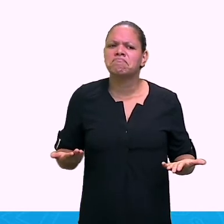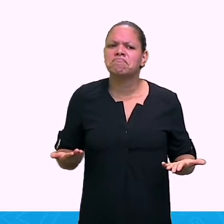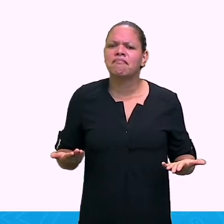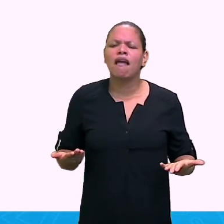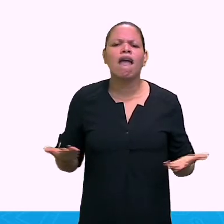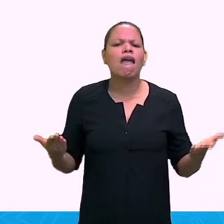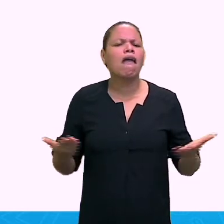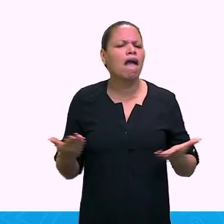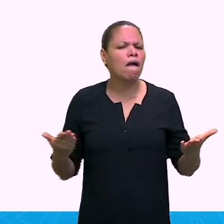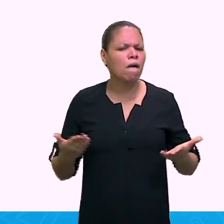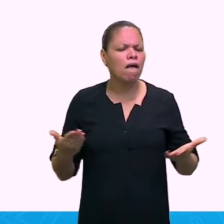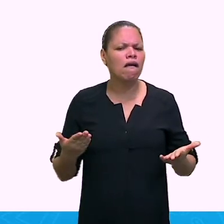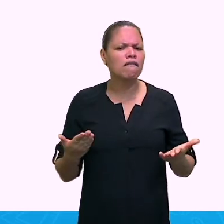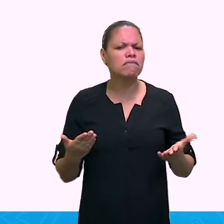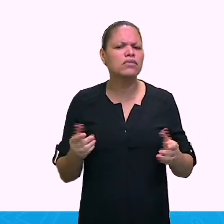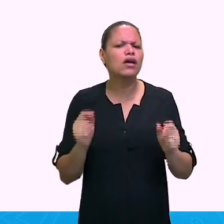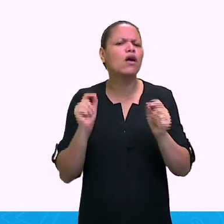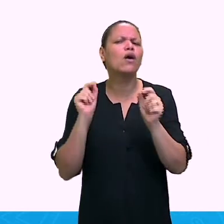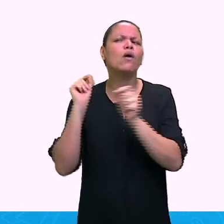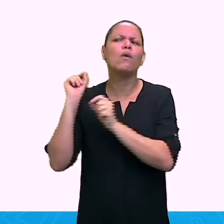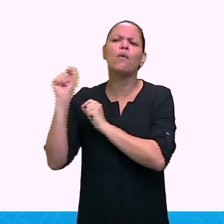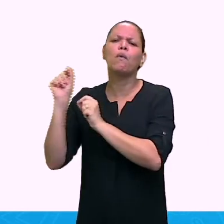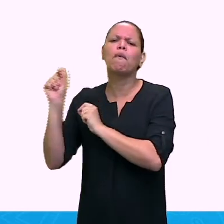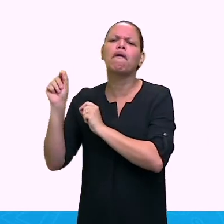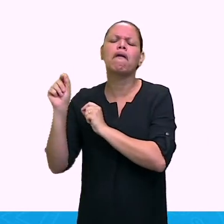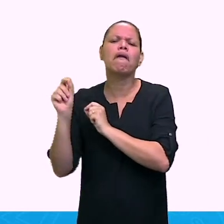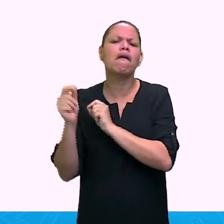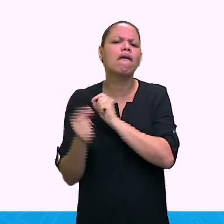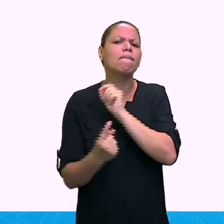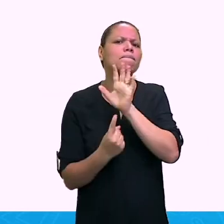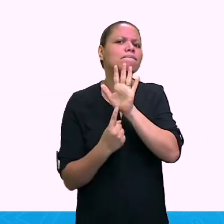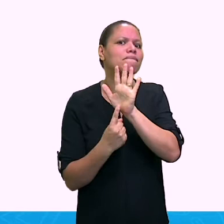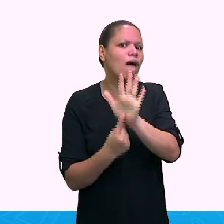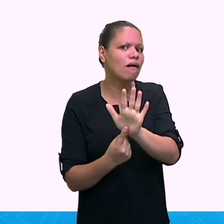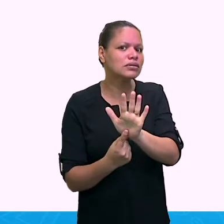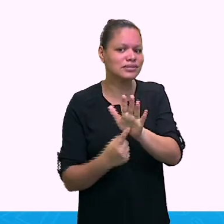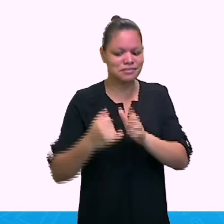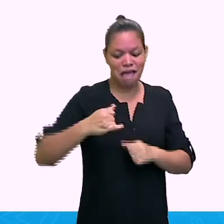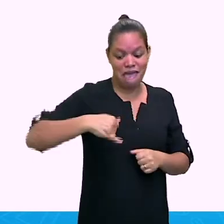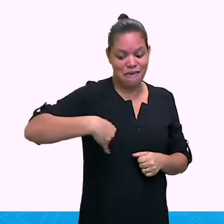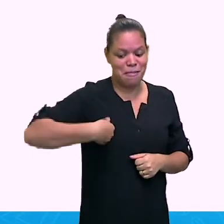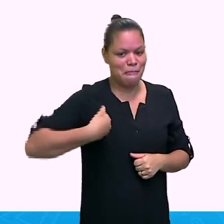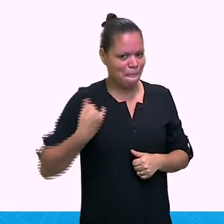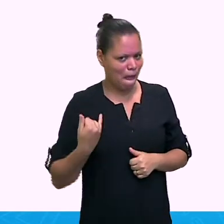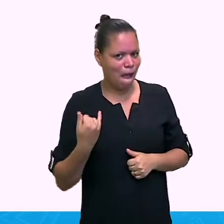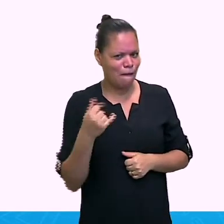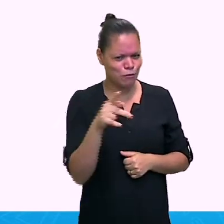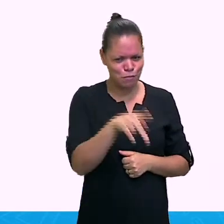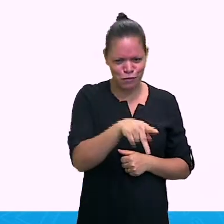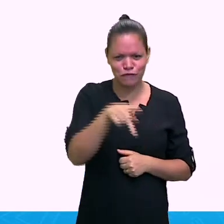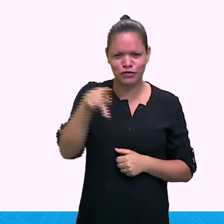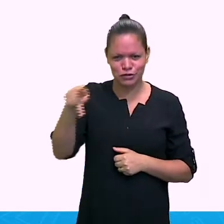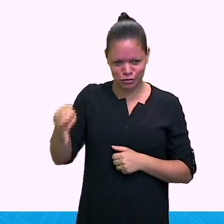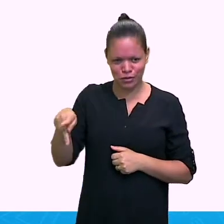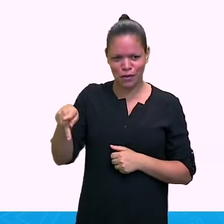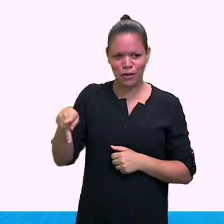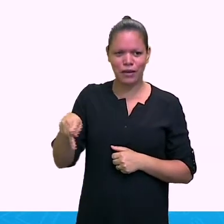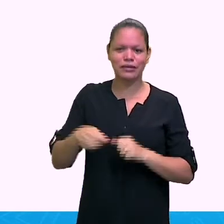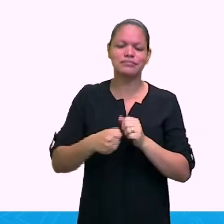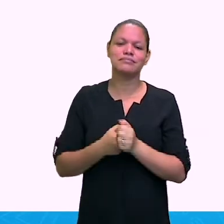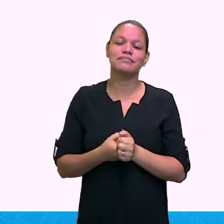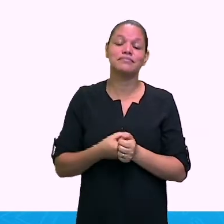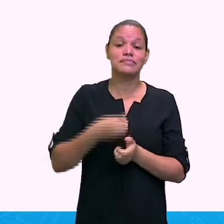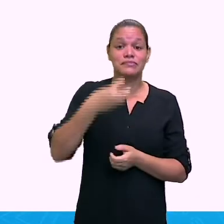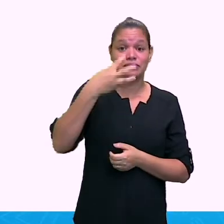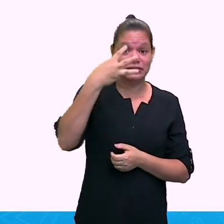ok? Eu tenho 34 anos. I live